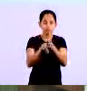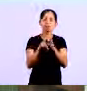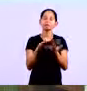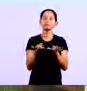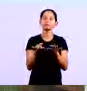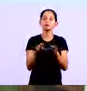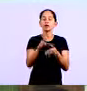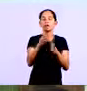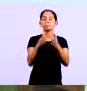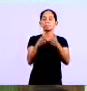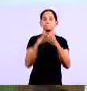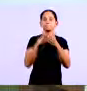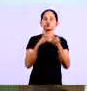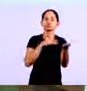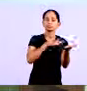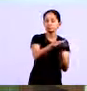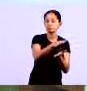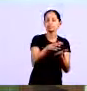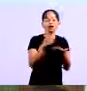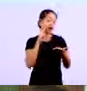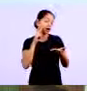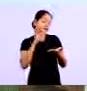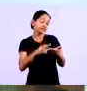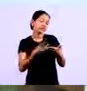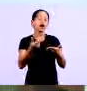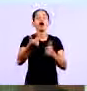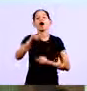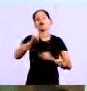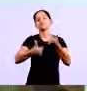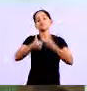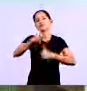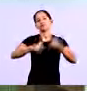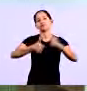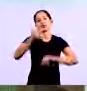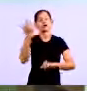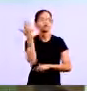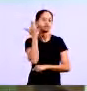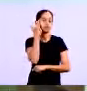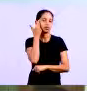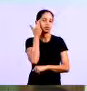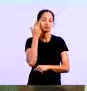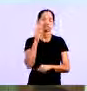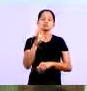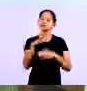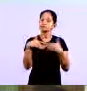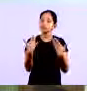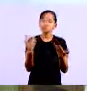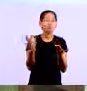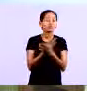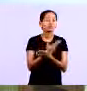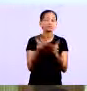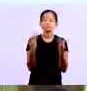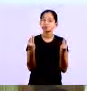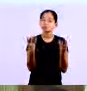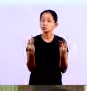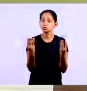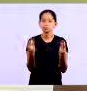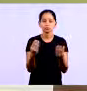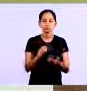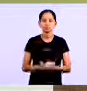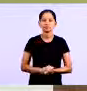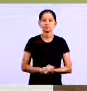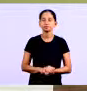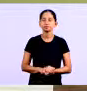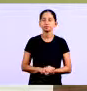para que você não seja pego de surpresa sem ter condição de pagar isso é muito comum é algo realmente que acontece demais não é isso professor? exatamente